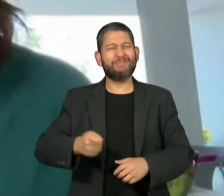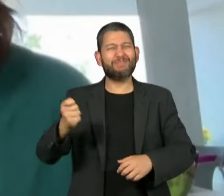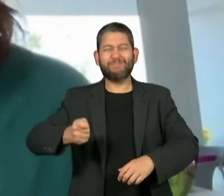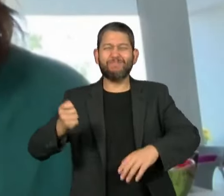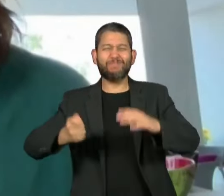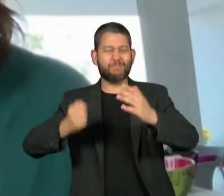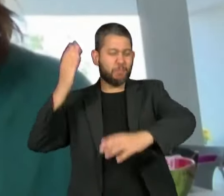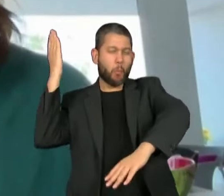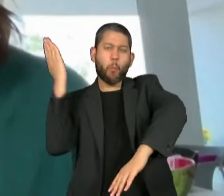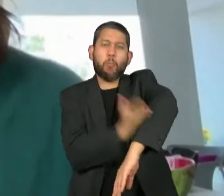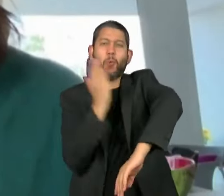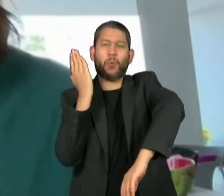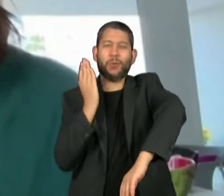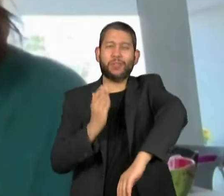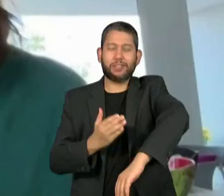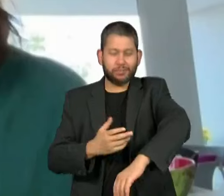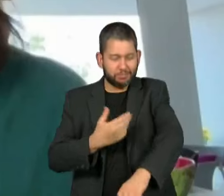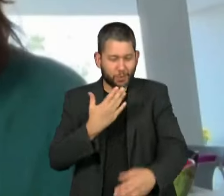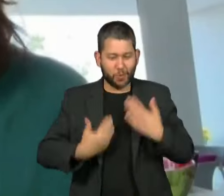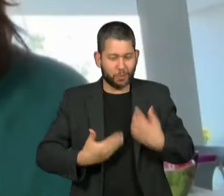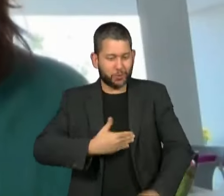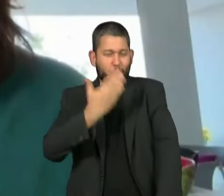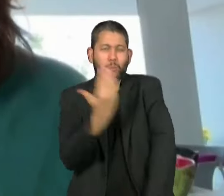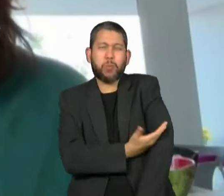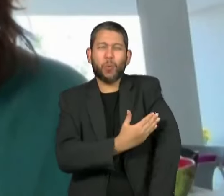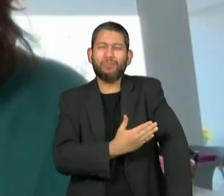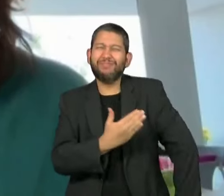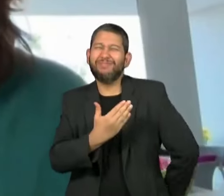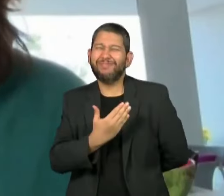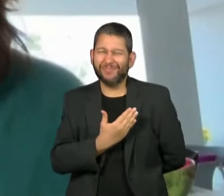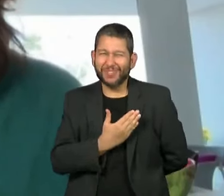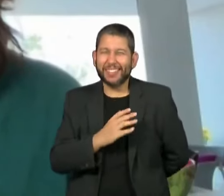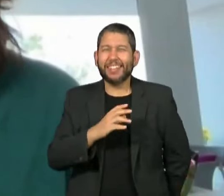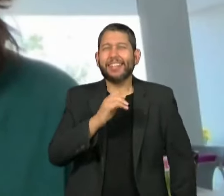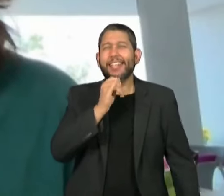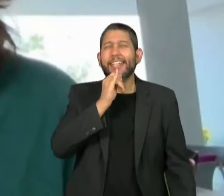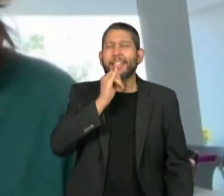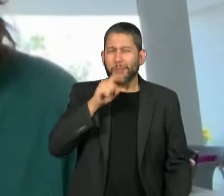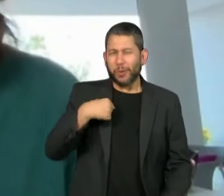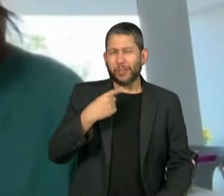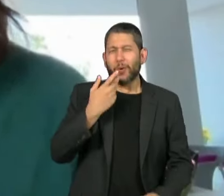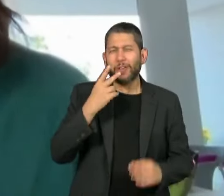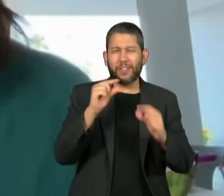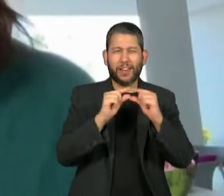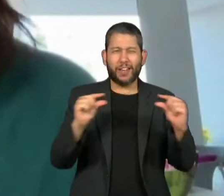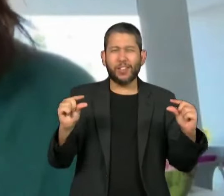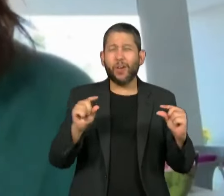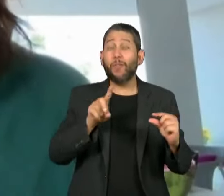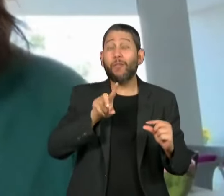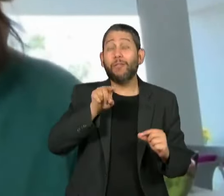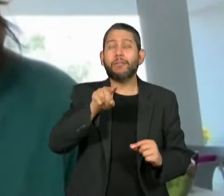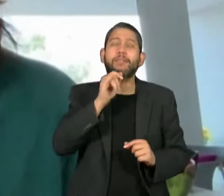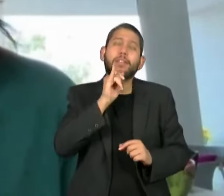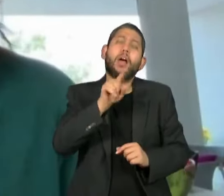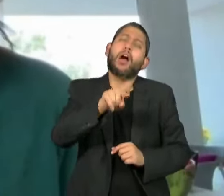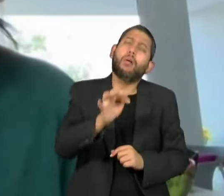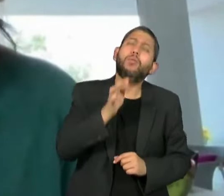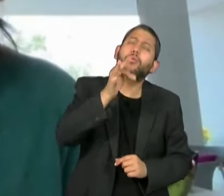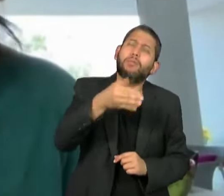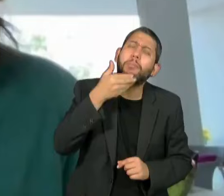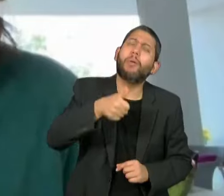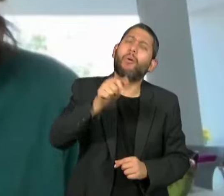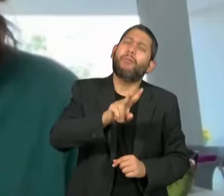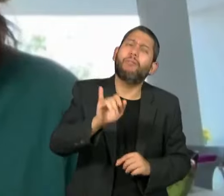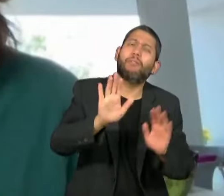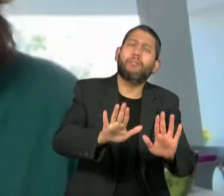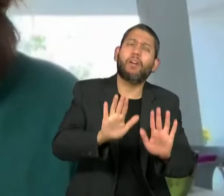é uma mutilação. Quando a ti te lhe habrão dito também, te dicen, já te recuperarás e tal, mas não é